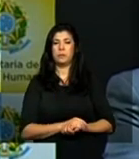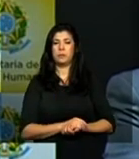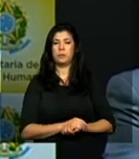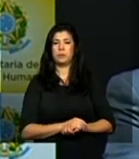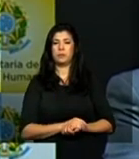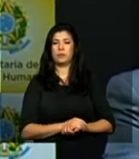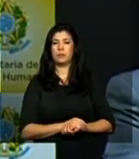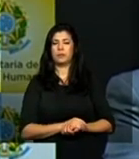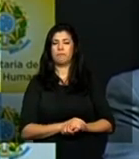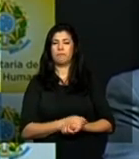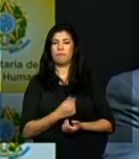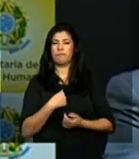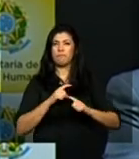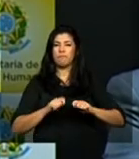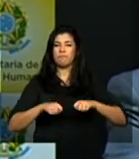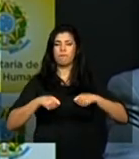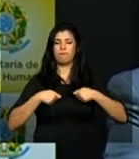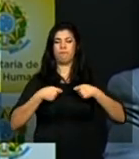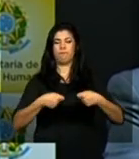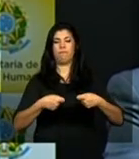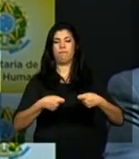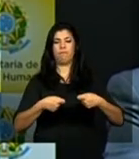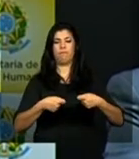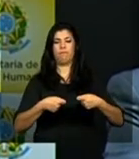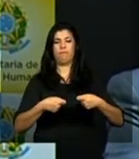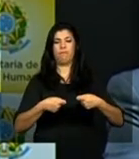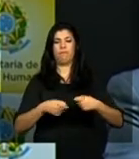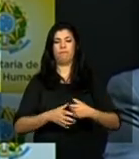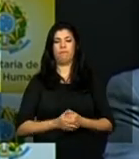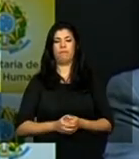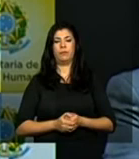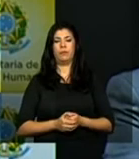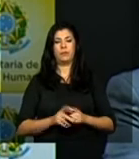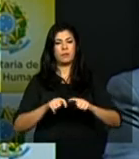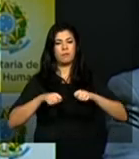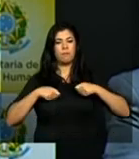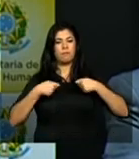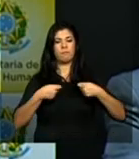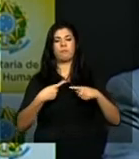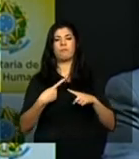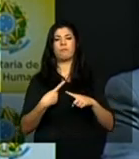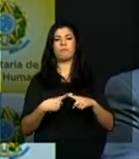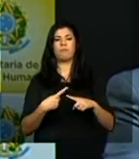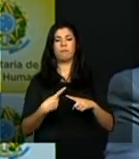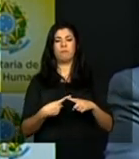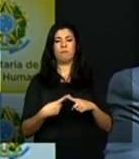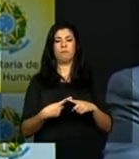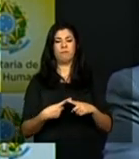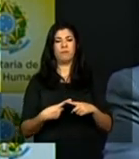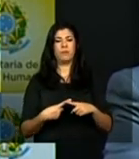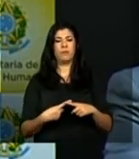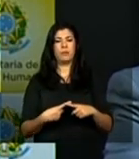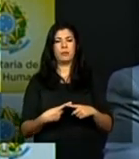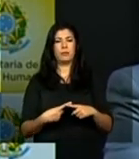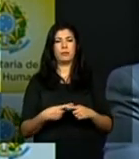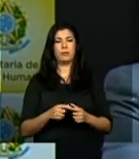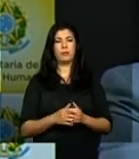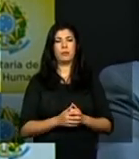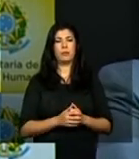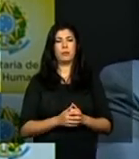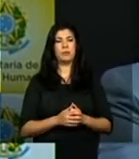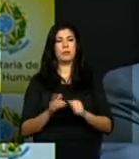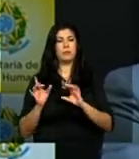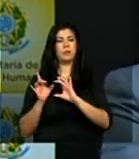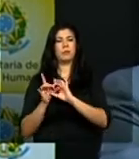exigiu de mim um esforço muito grande exigiu um esforço enorme no